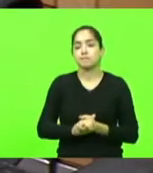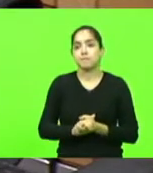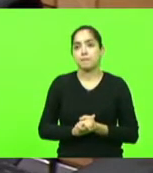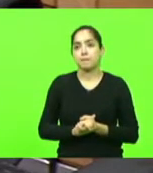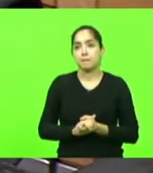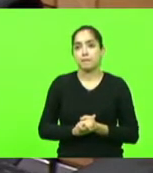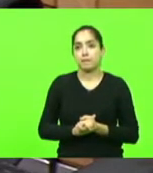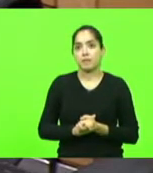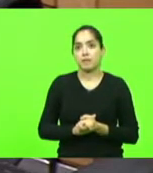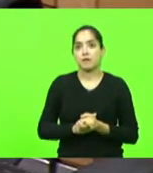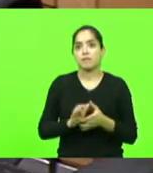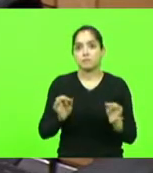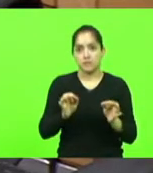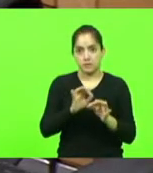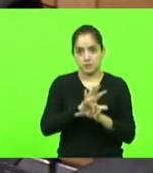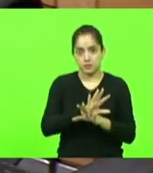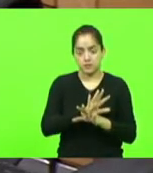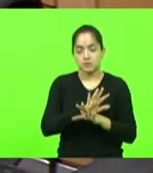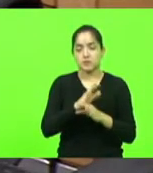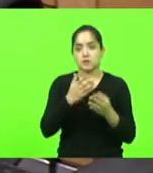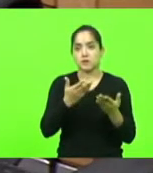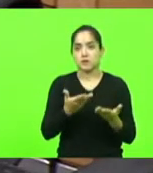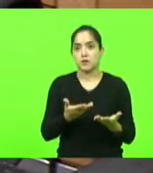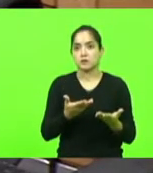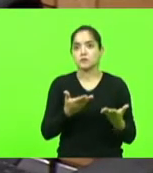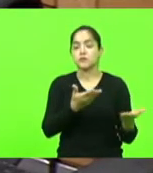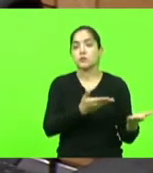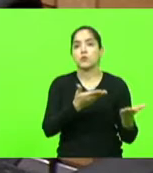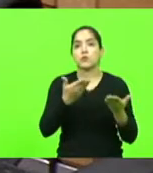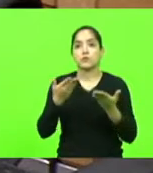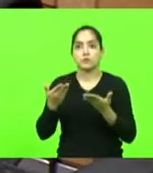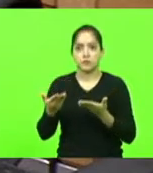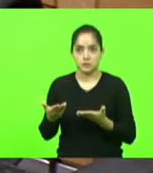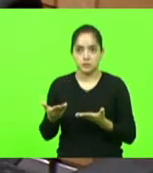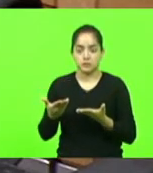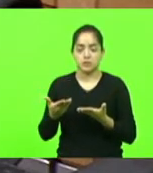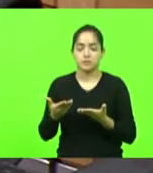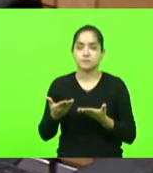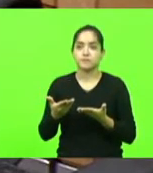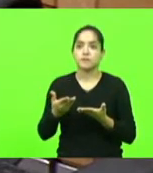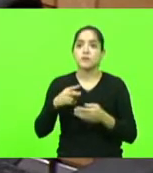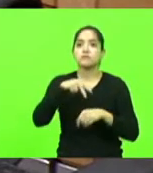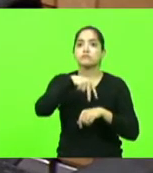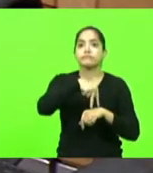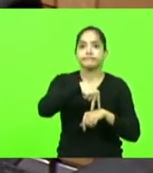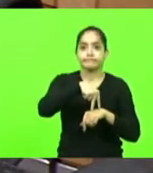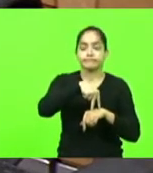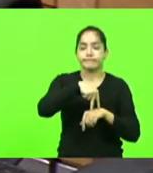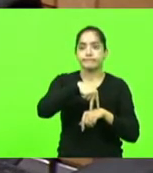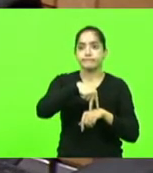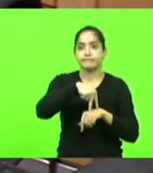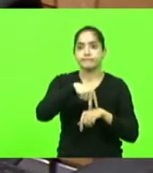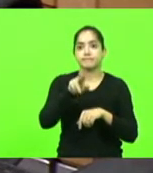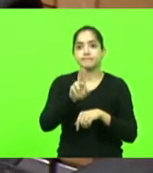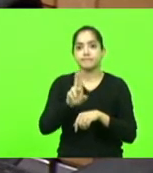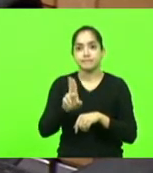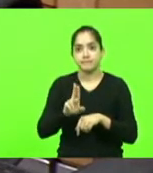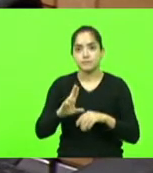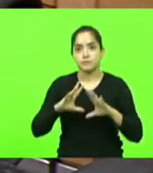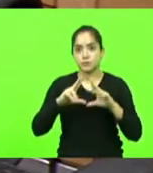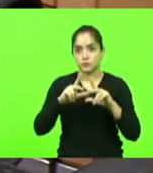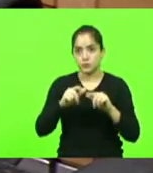Após as homenagens, o senhor presidente convidou para fazer uso da palavra em nome dos homenageados,